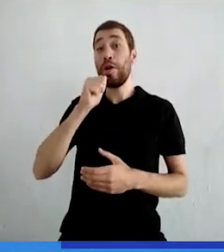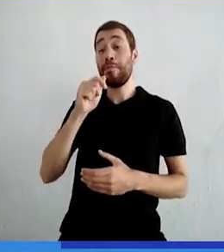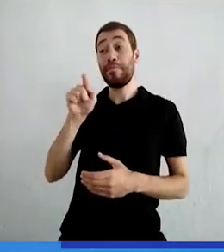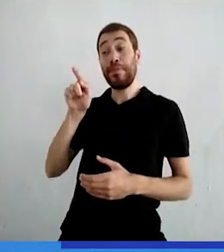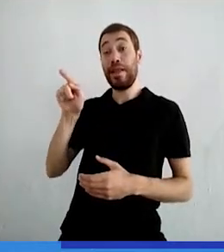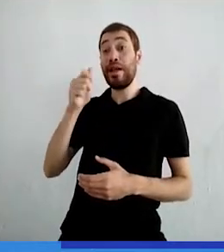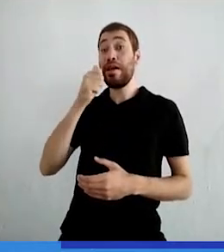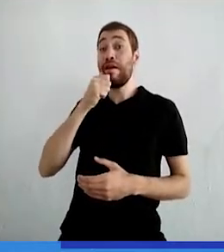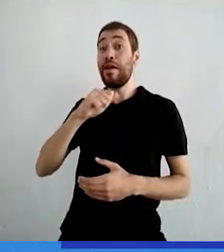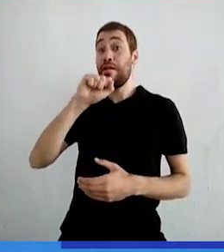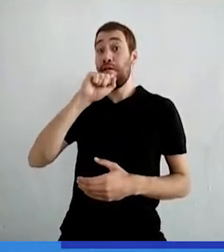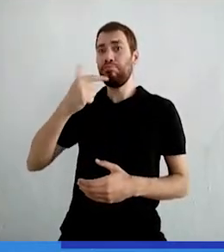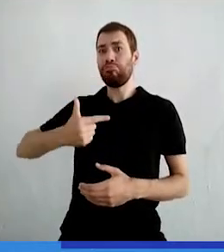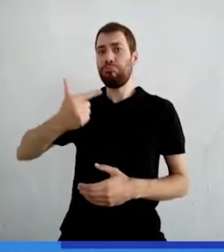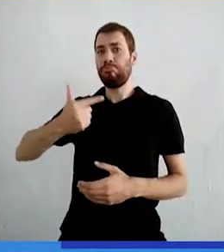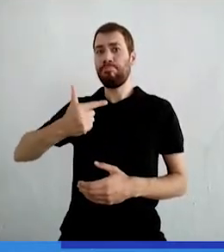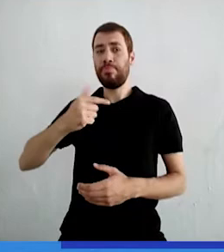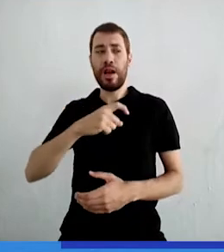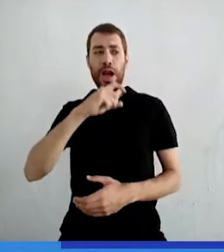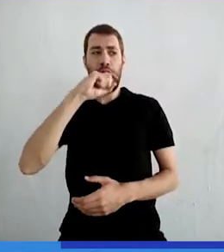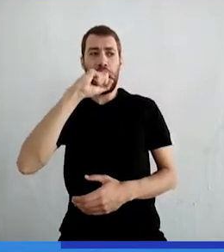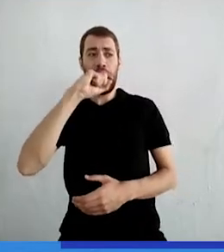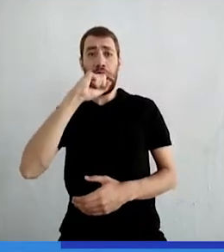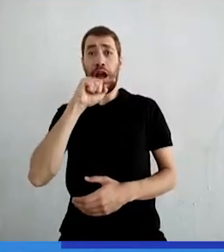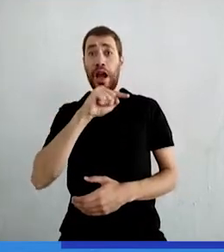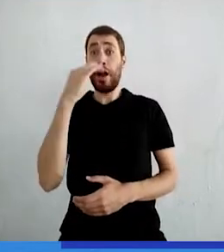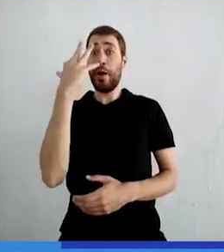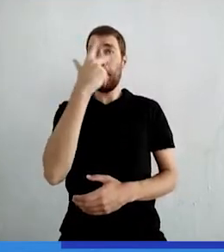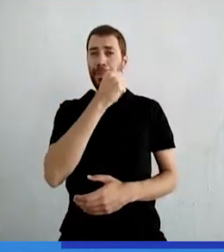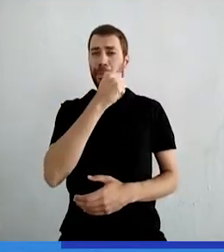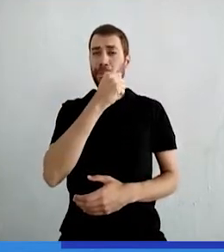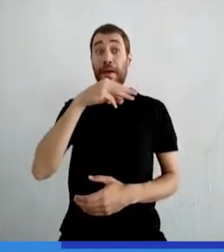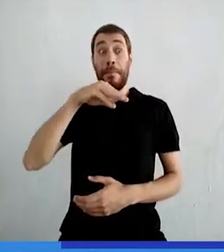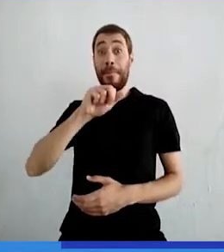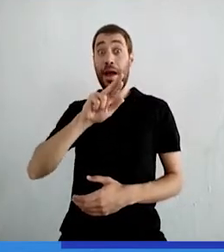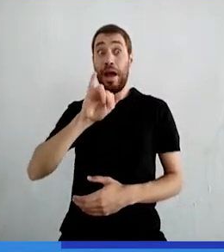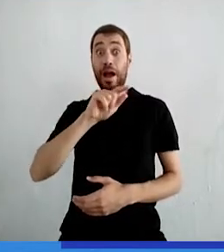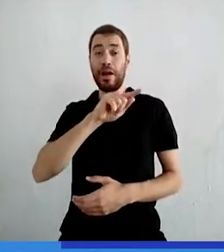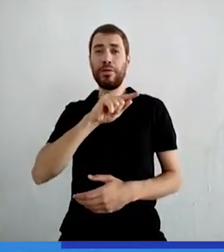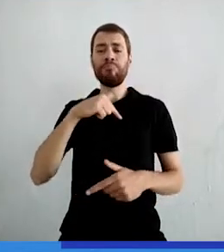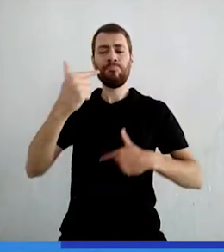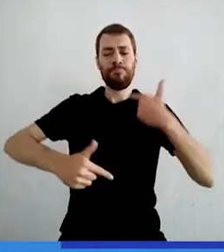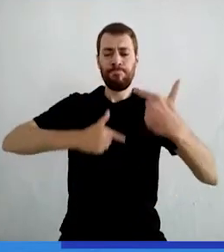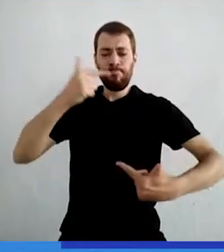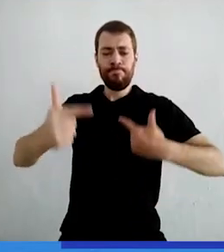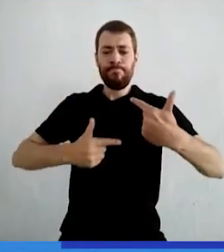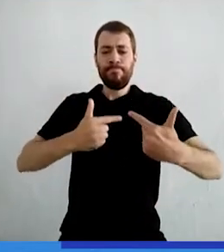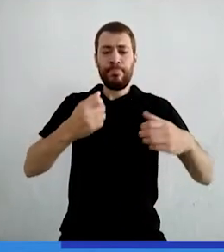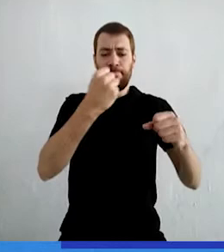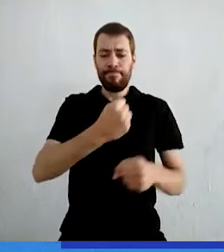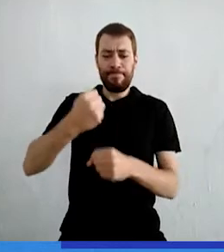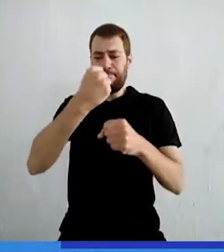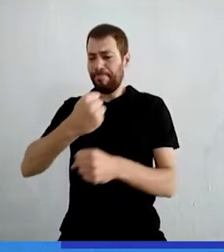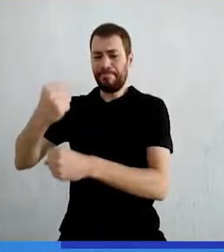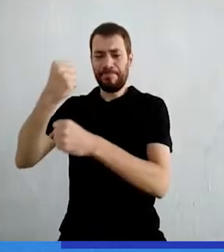madrasta tinha inveja da moça que era muito bonita Maria trabalhava sem parar Barria